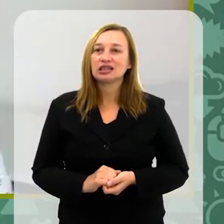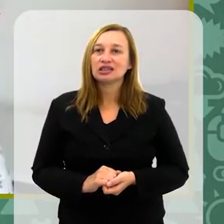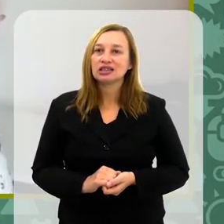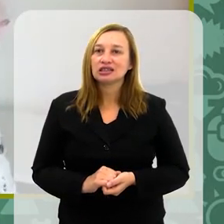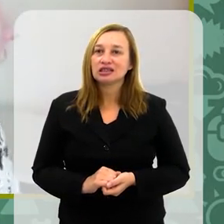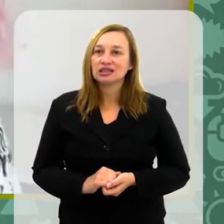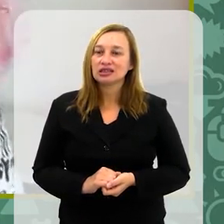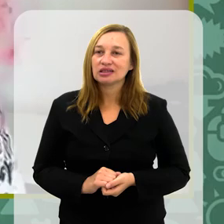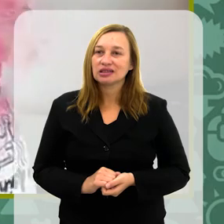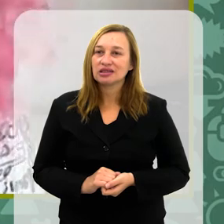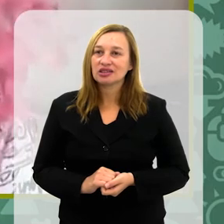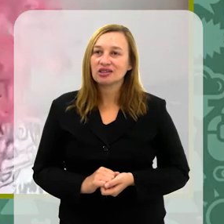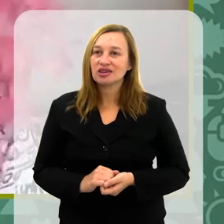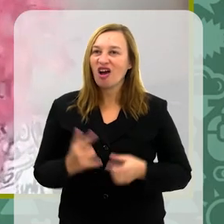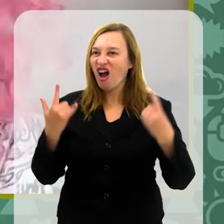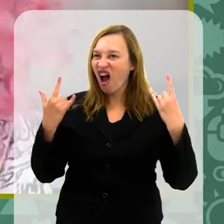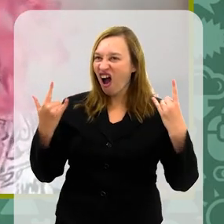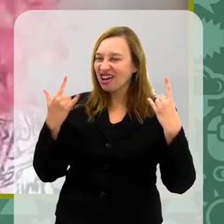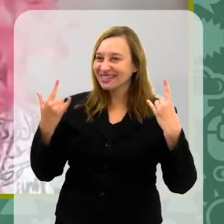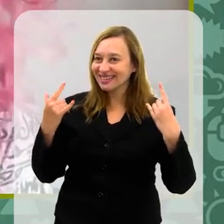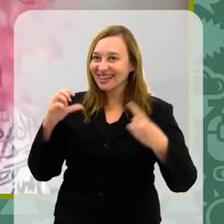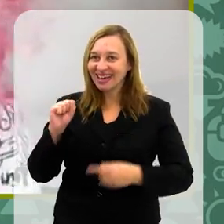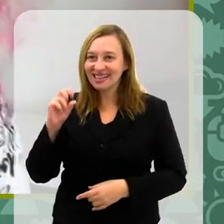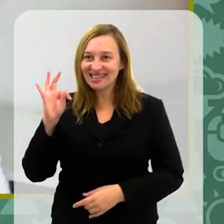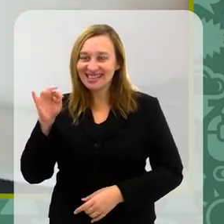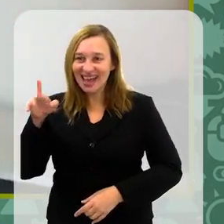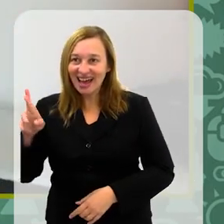e o Rockstar.